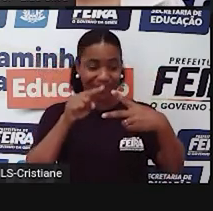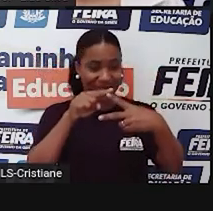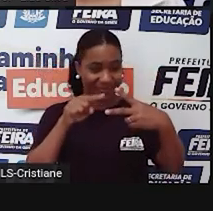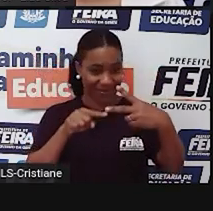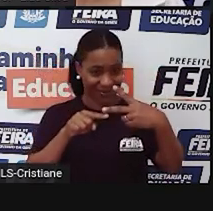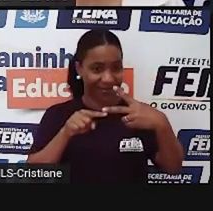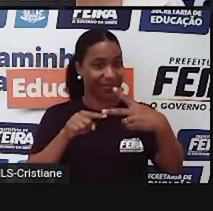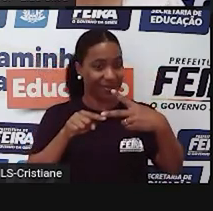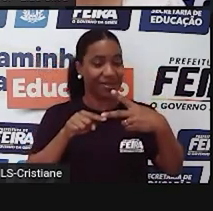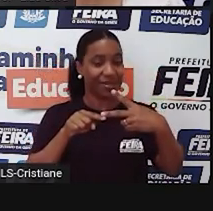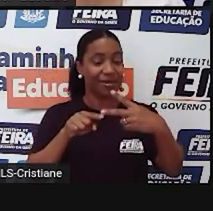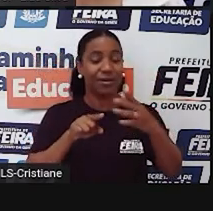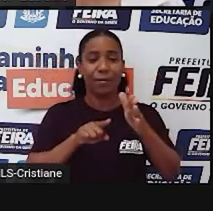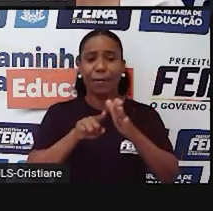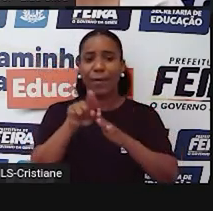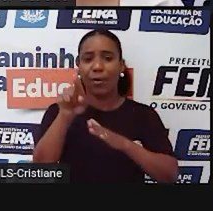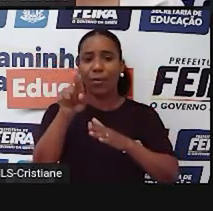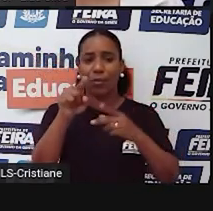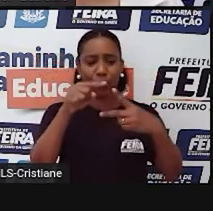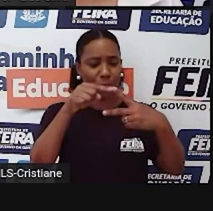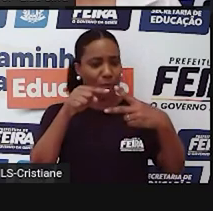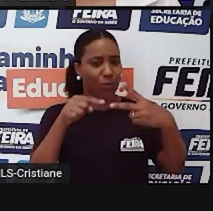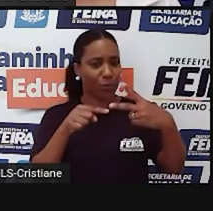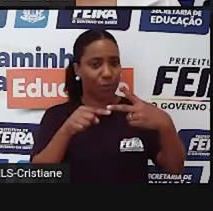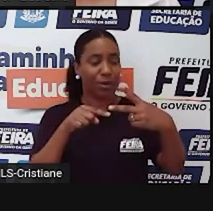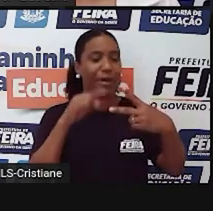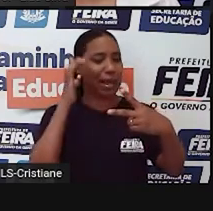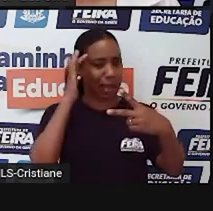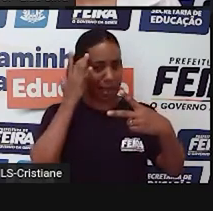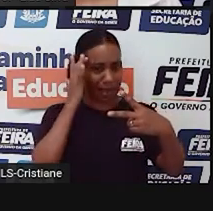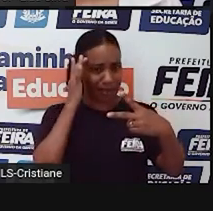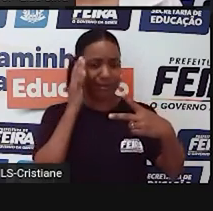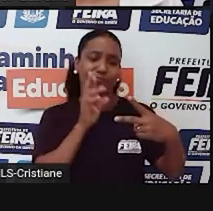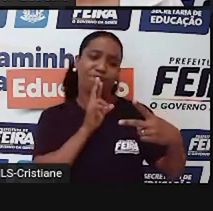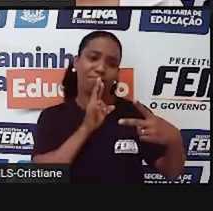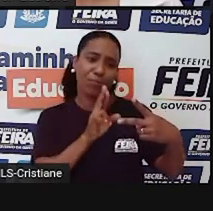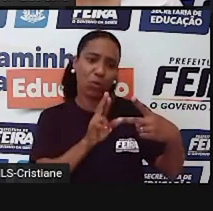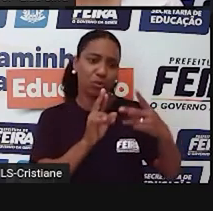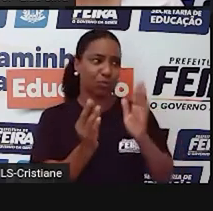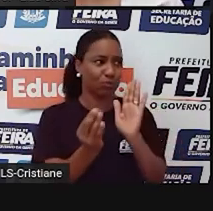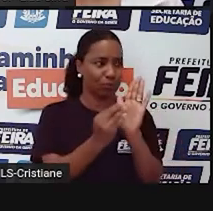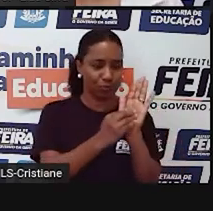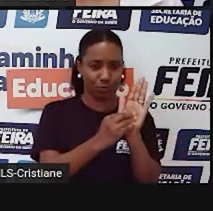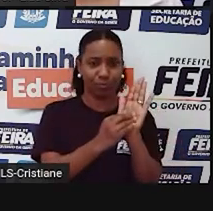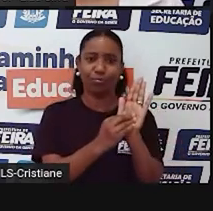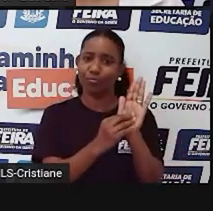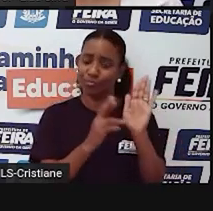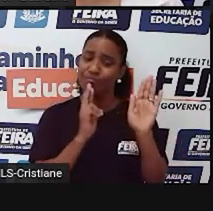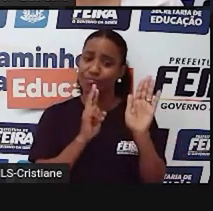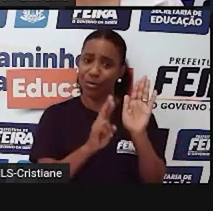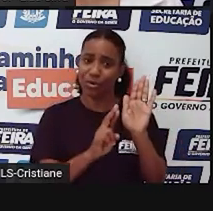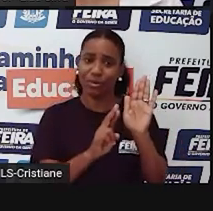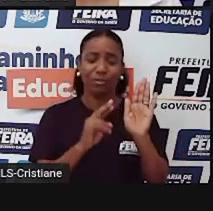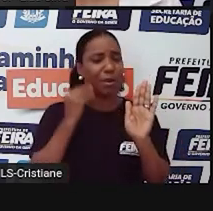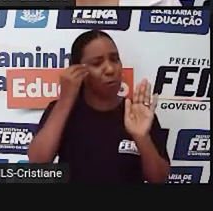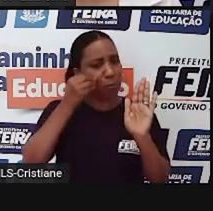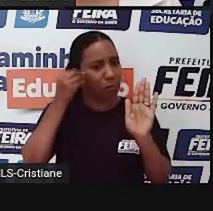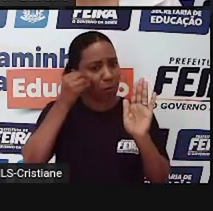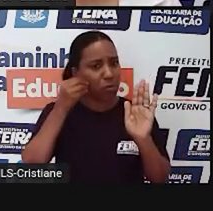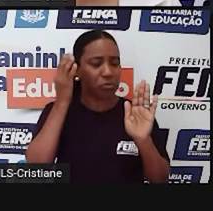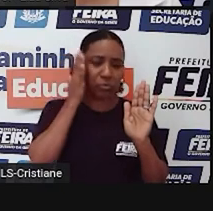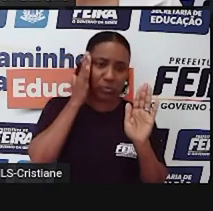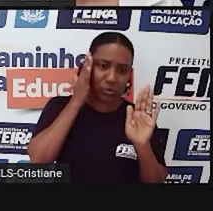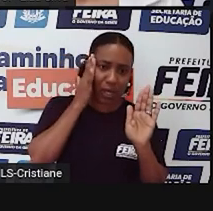e respondam-nas com base em seus conhecimentos. Com base em suas leituras, em suas experiências,